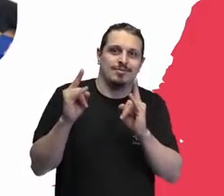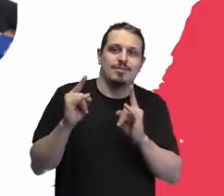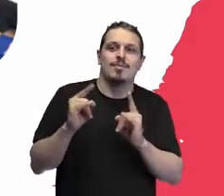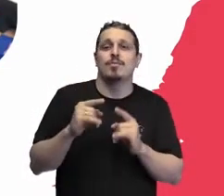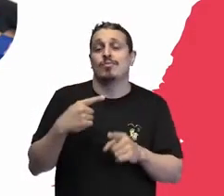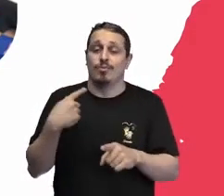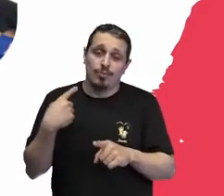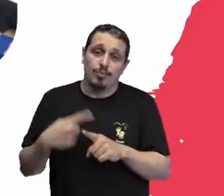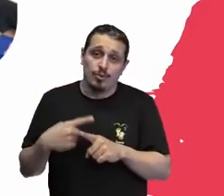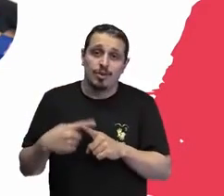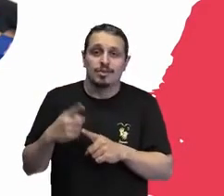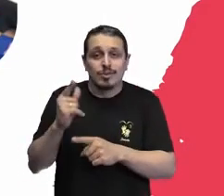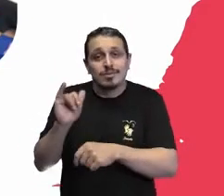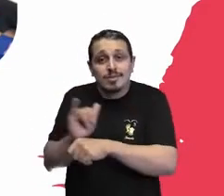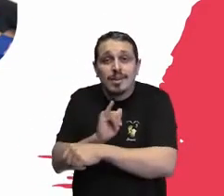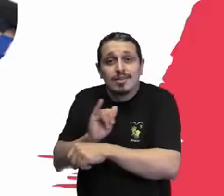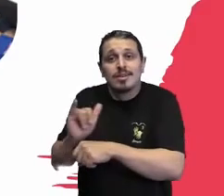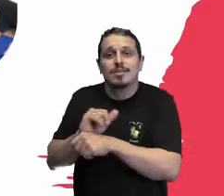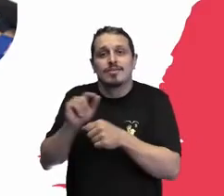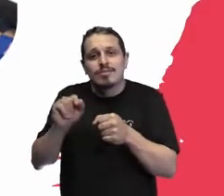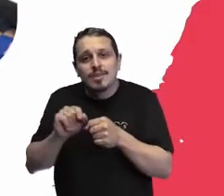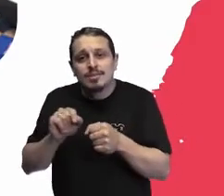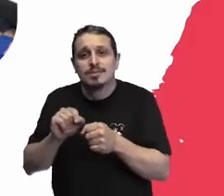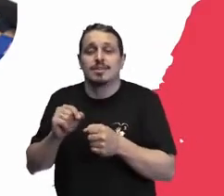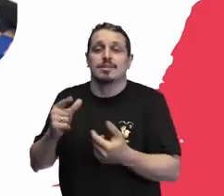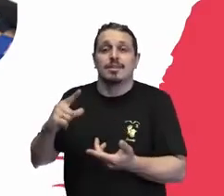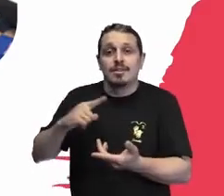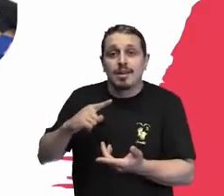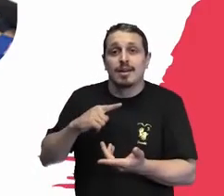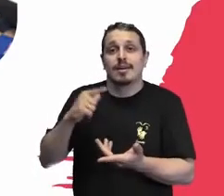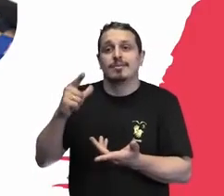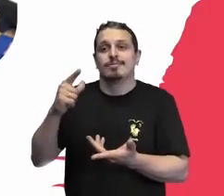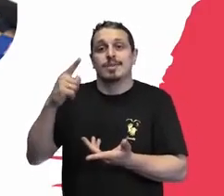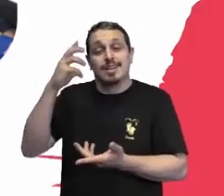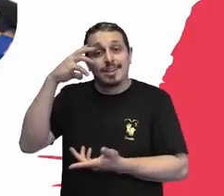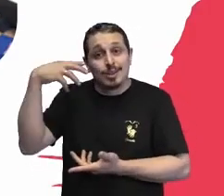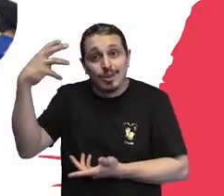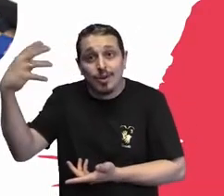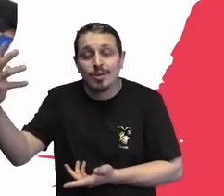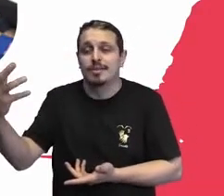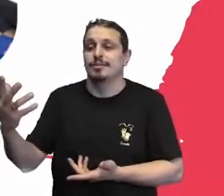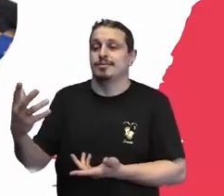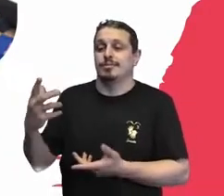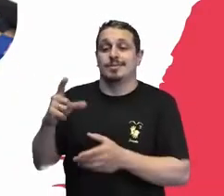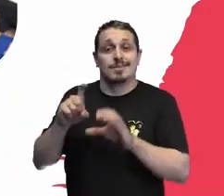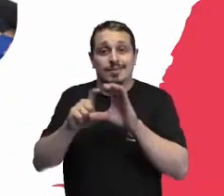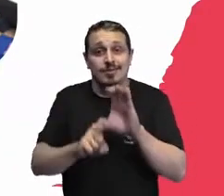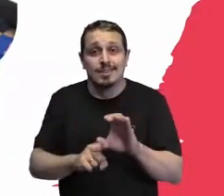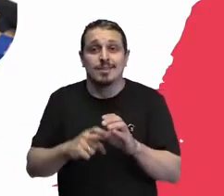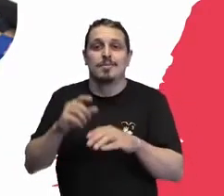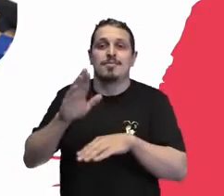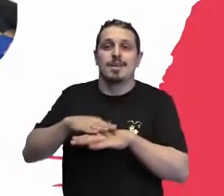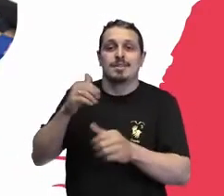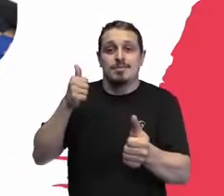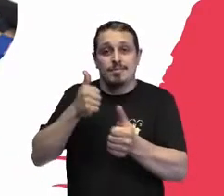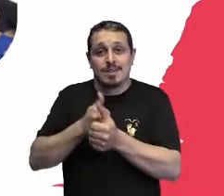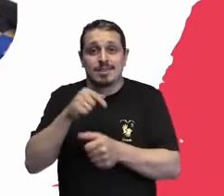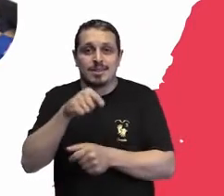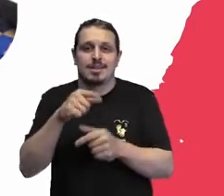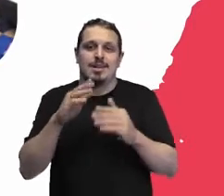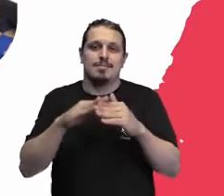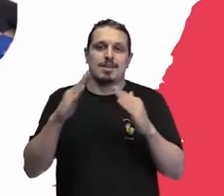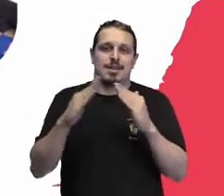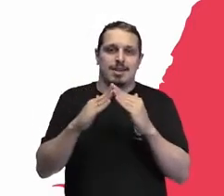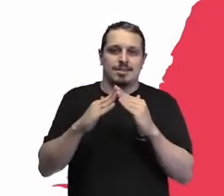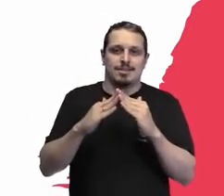teria um grau de severidade maior e maior dependência ficaria mais próxima dessa base de apoio. Isso já são detalhes. Agora aqui